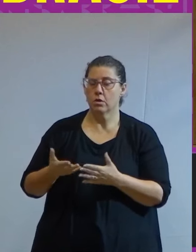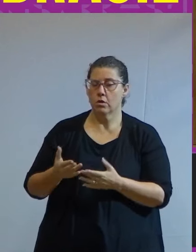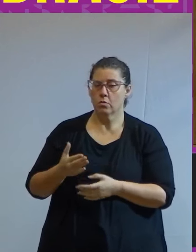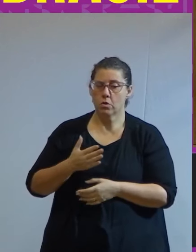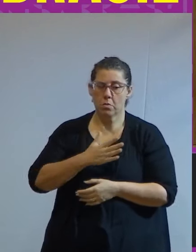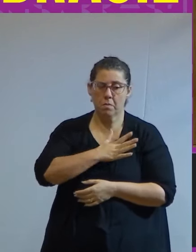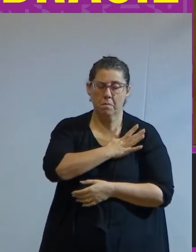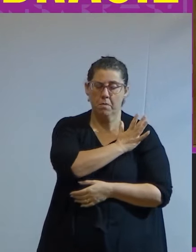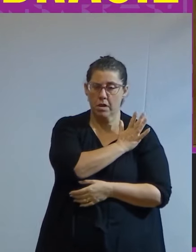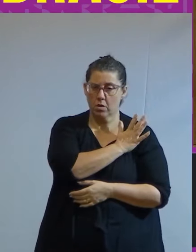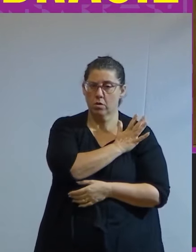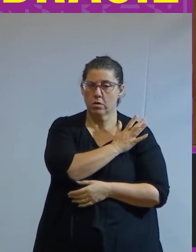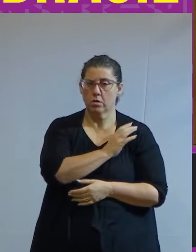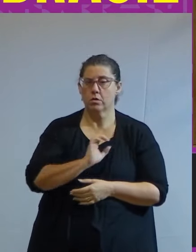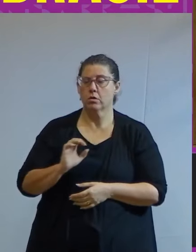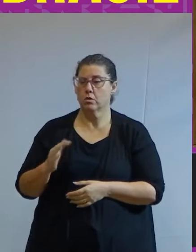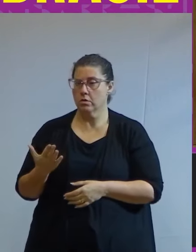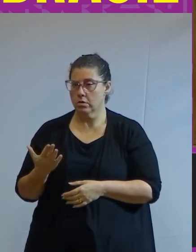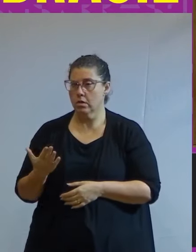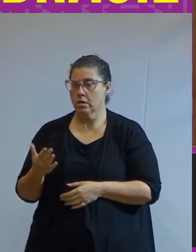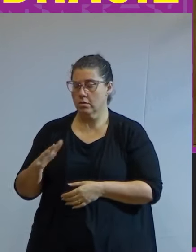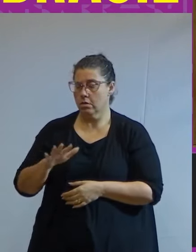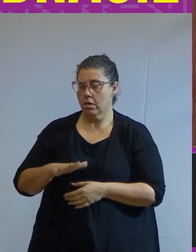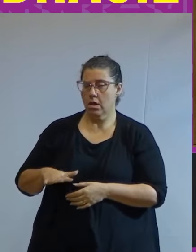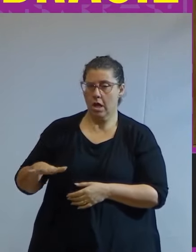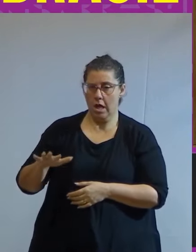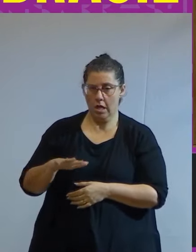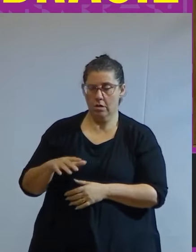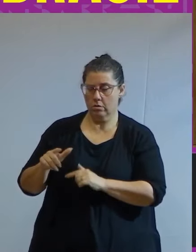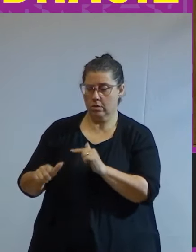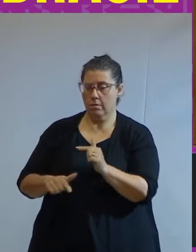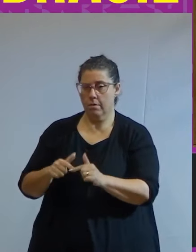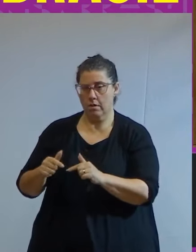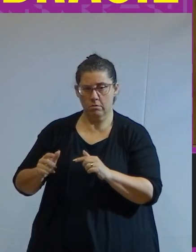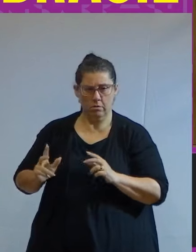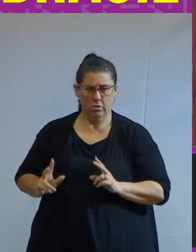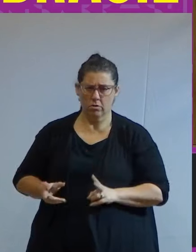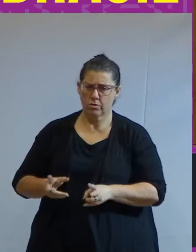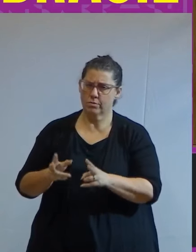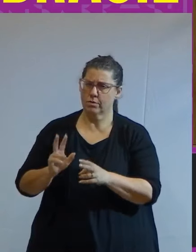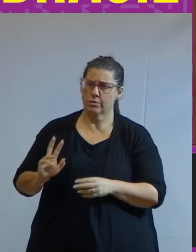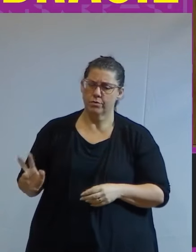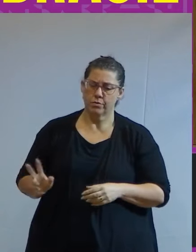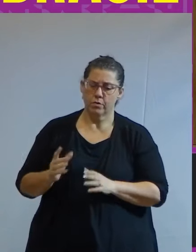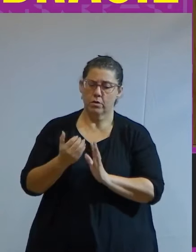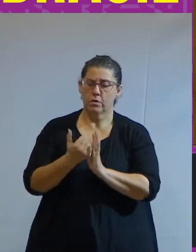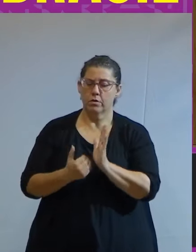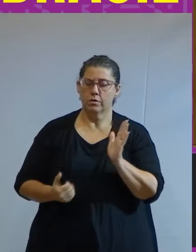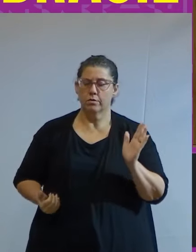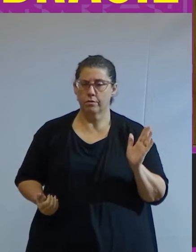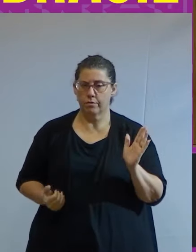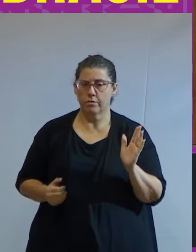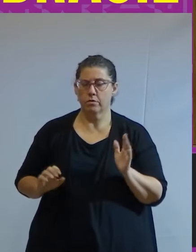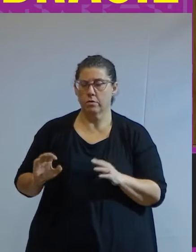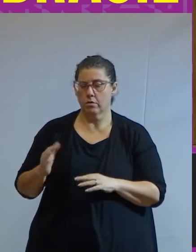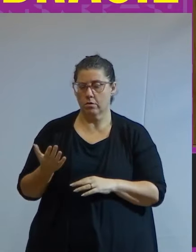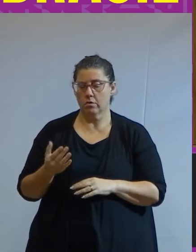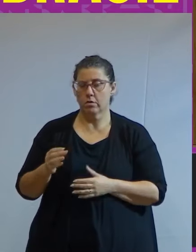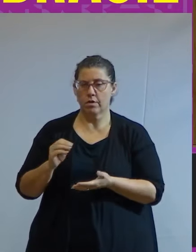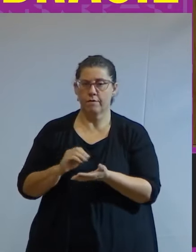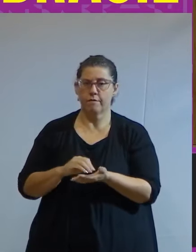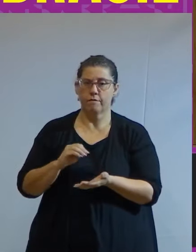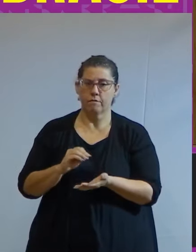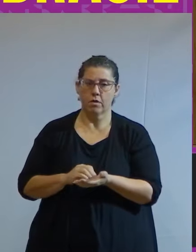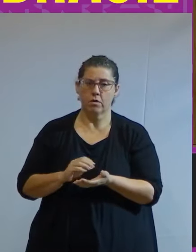uma parte significativa da força de trabalho terá perpetuamente um valor inferior ao que vigoraria na ausência